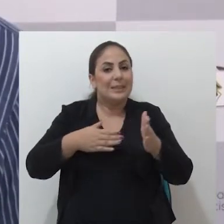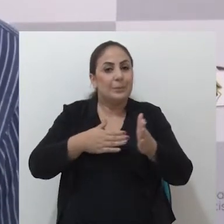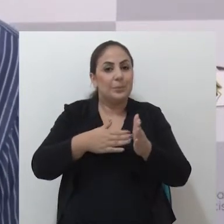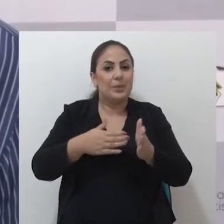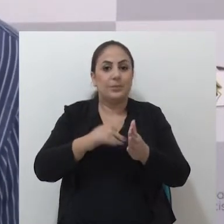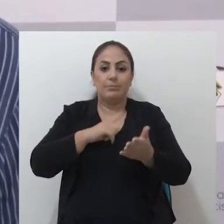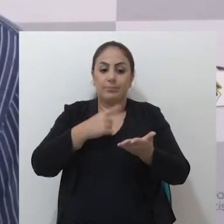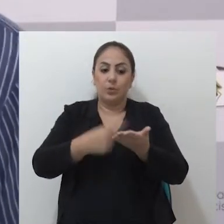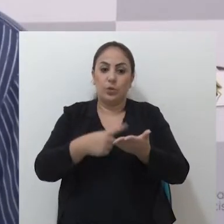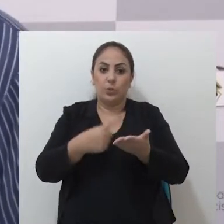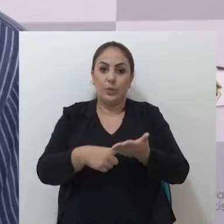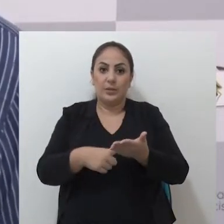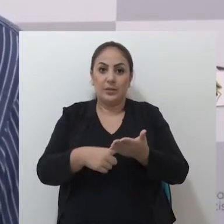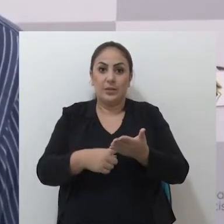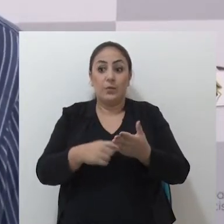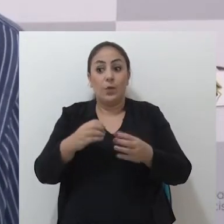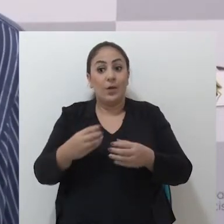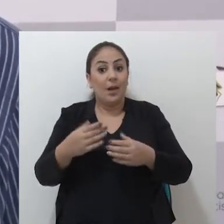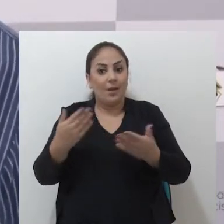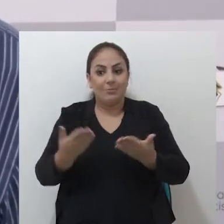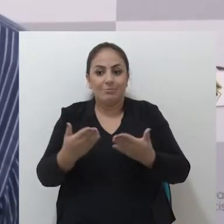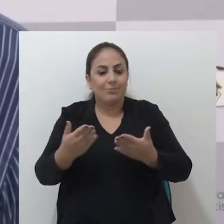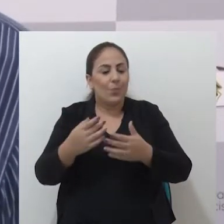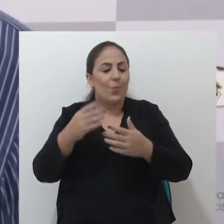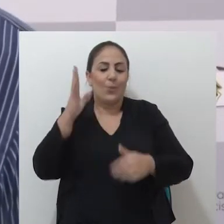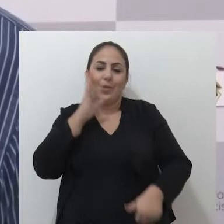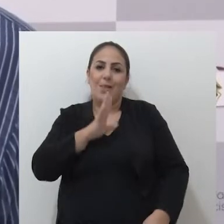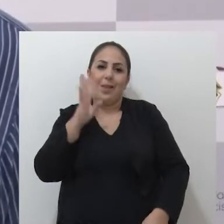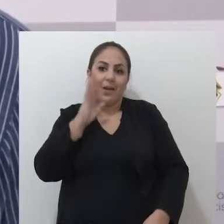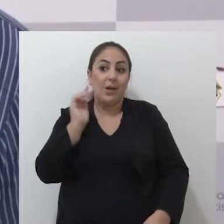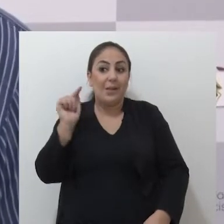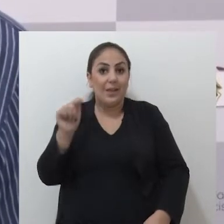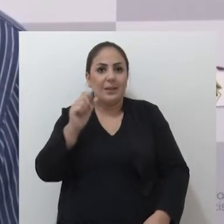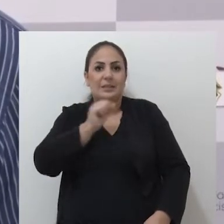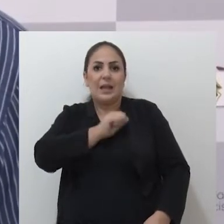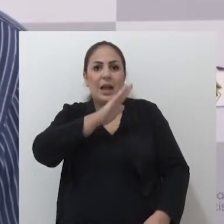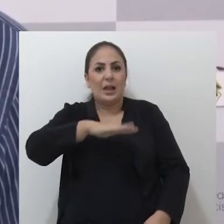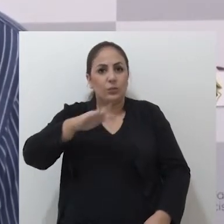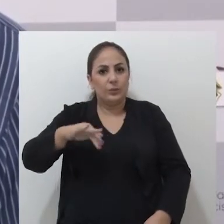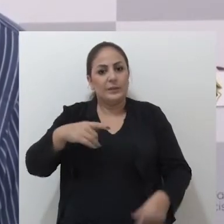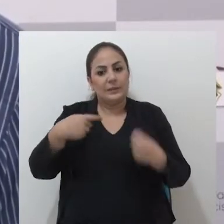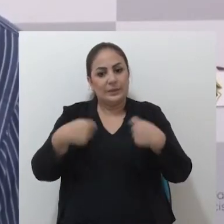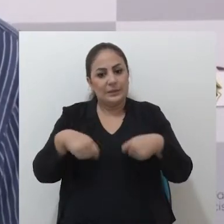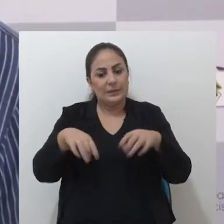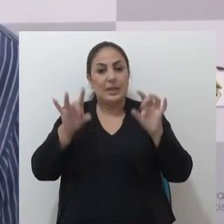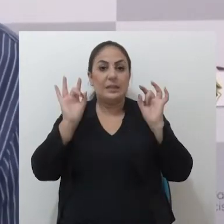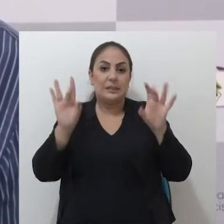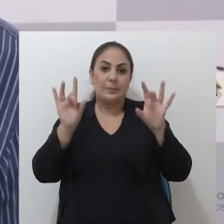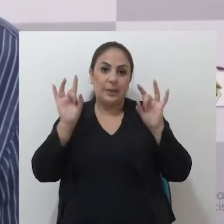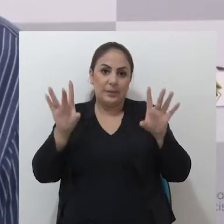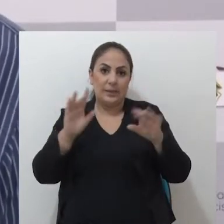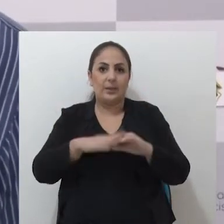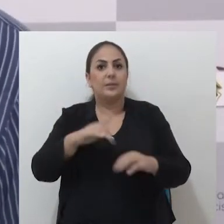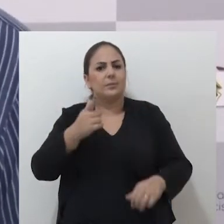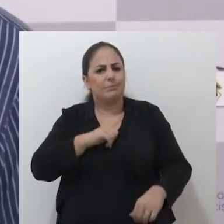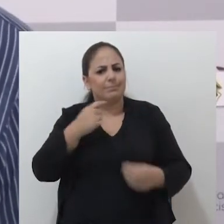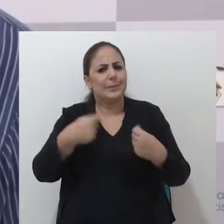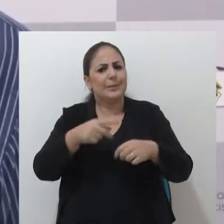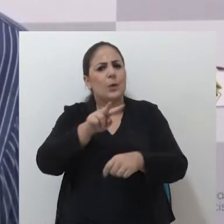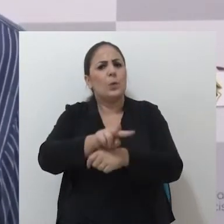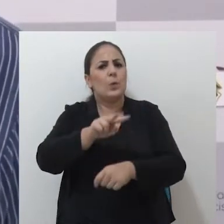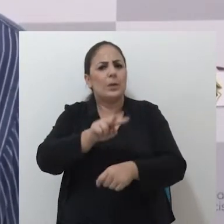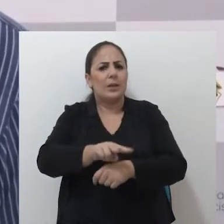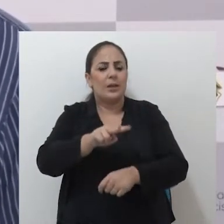limite, tem um compromisso. Foi uma edição bem legal. Lá eles têm alguns alunos com necessidades especiais,